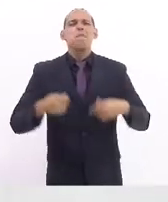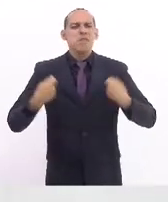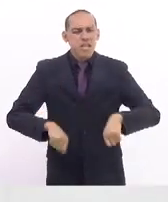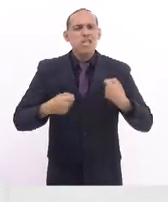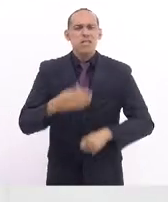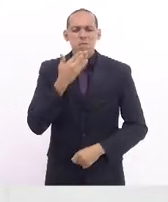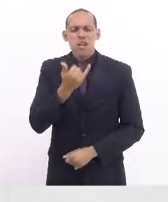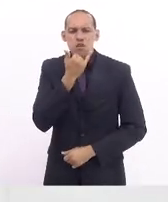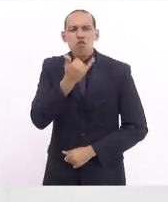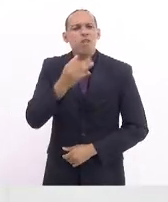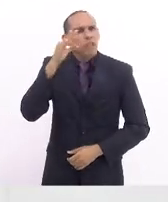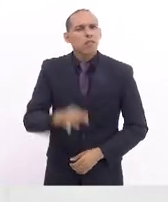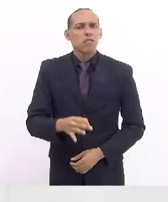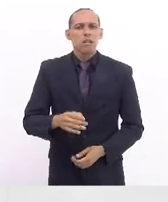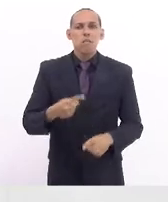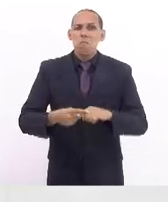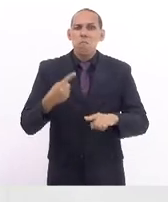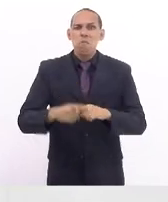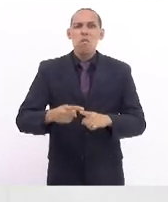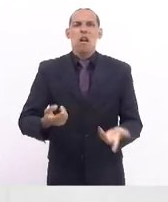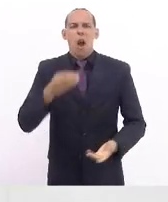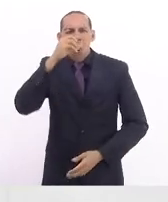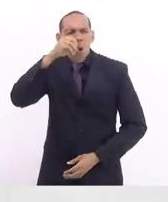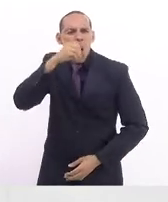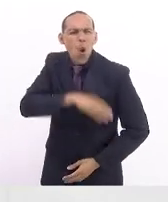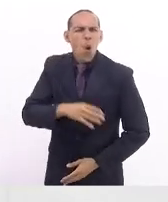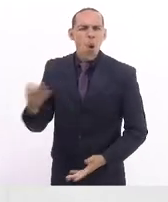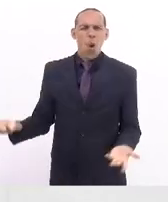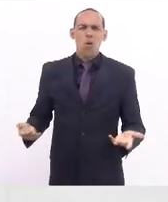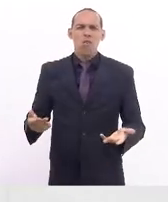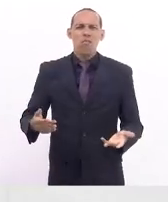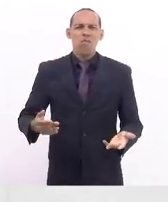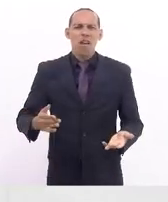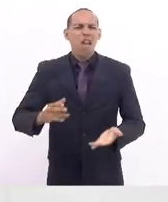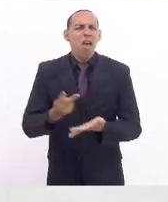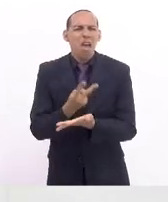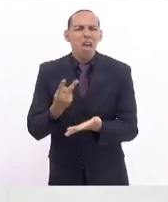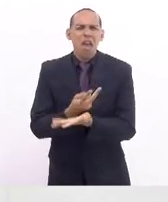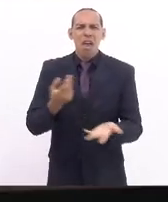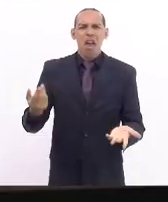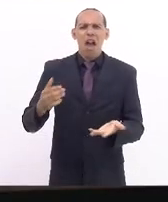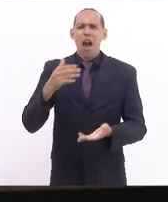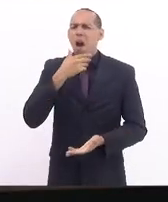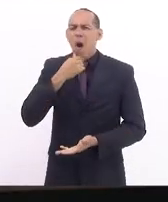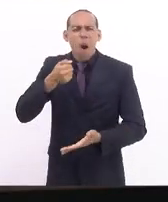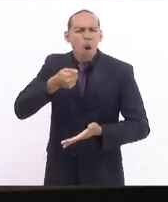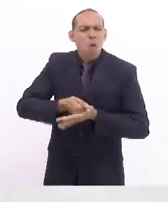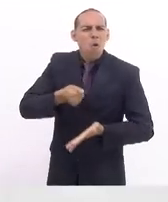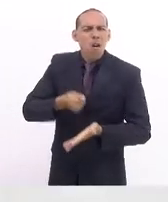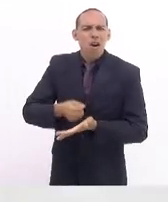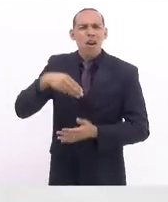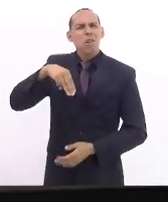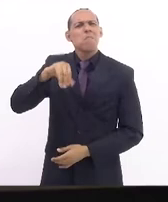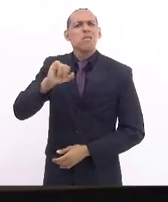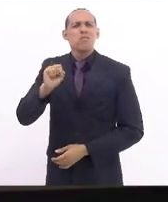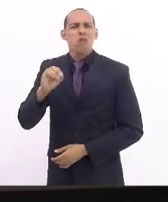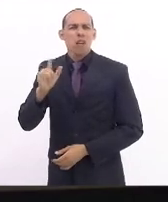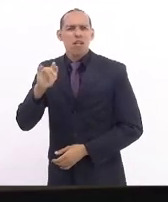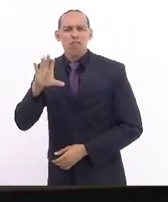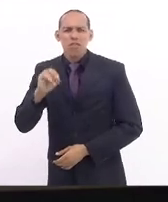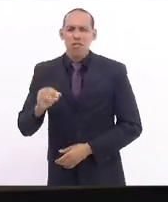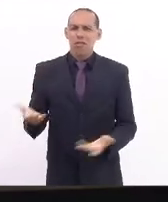desculpas, sim, porque foi grosseiro, mal-educado, misógino, machista. Desumano. Desumano. Eu acho que já é